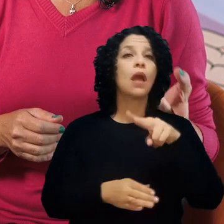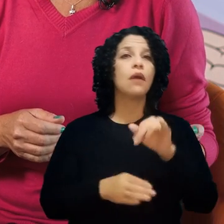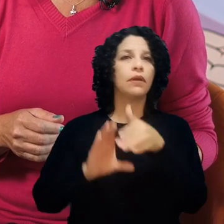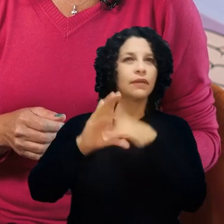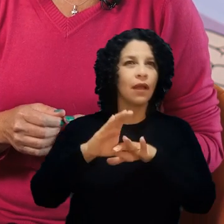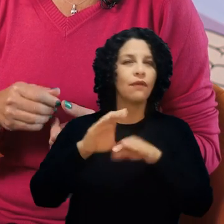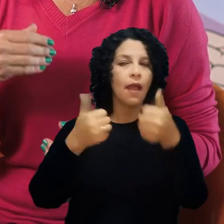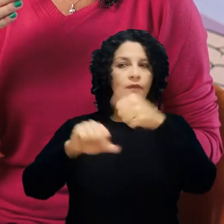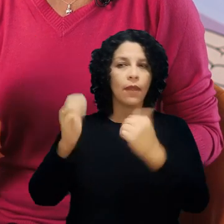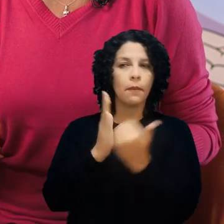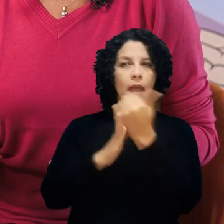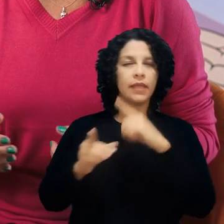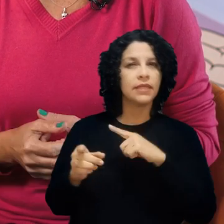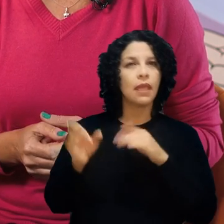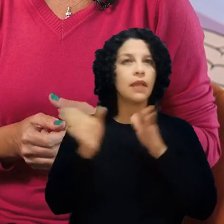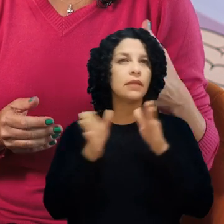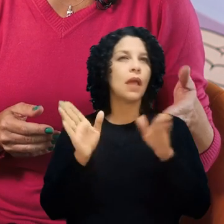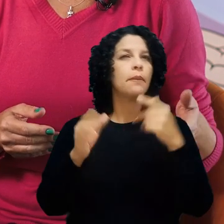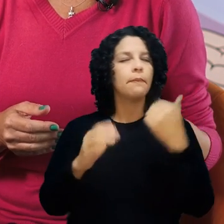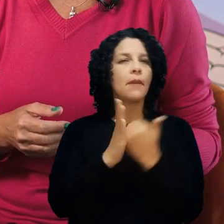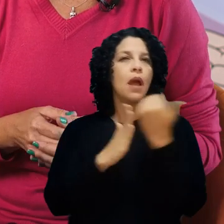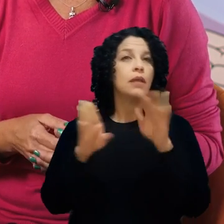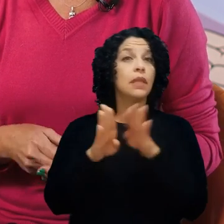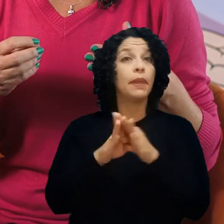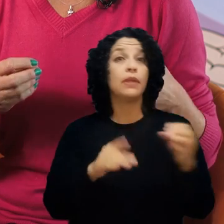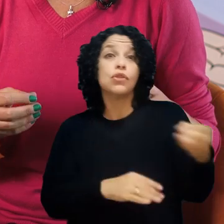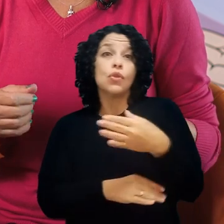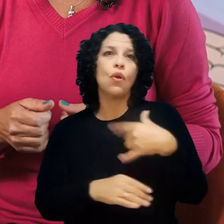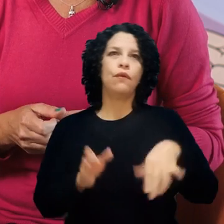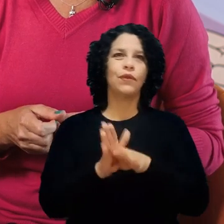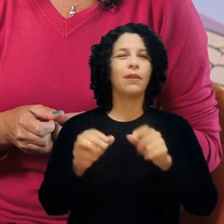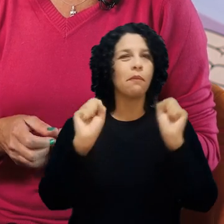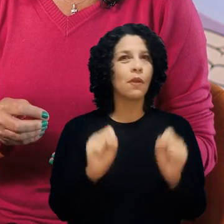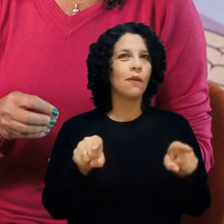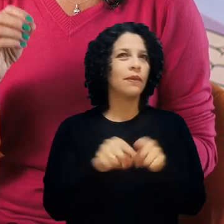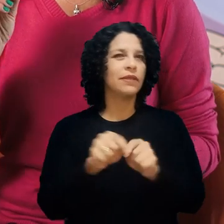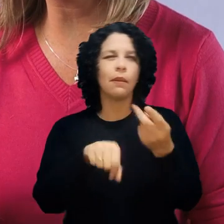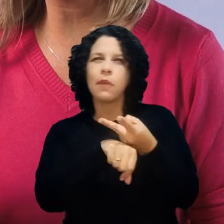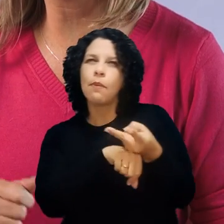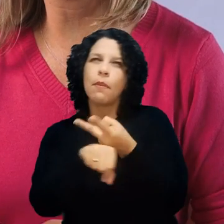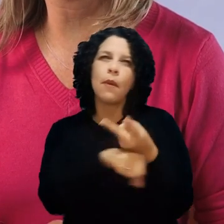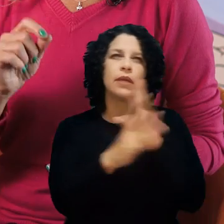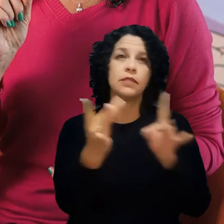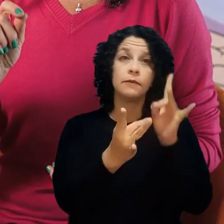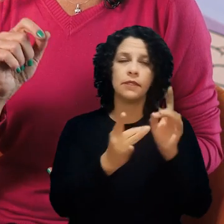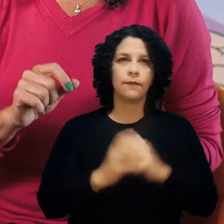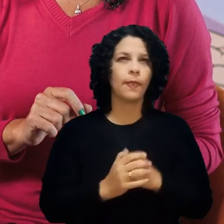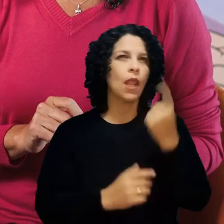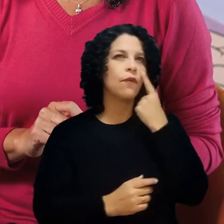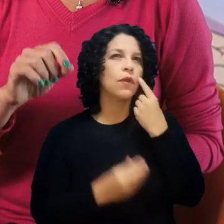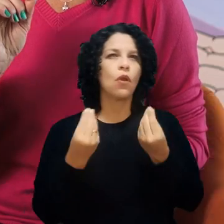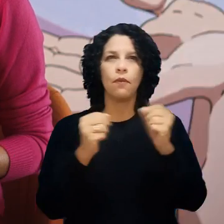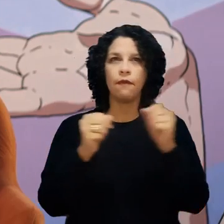os Canvas mais avaliados, os mais acessados, os mais recentes, além de poder fazer uma busca específica. Vamos